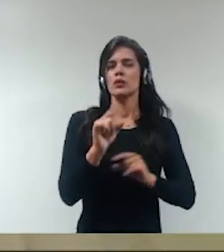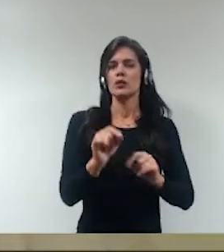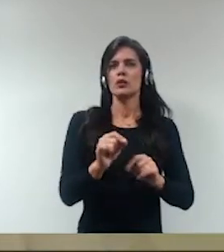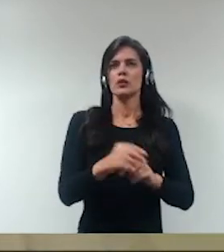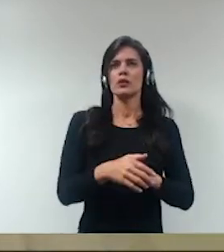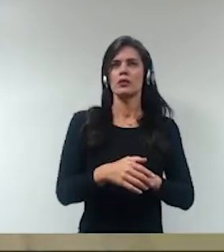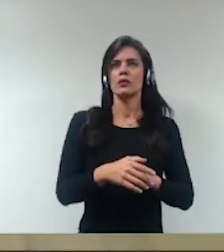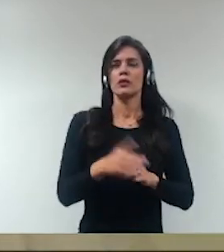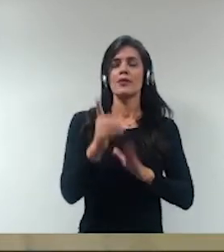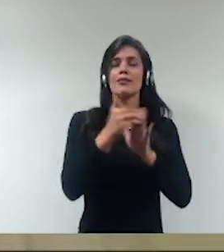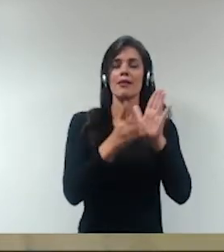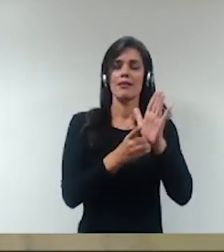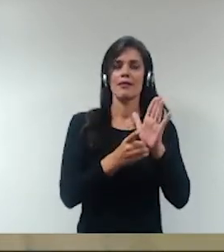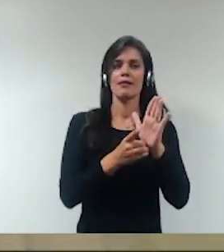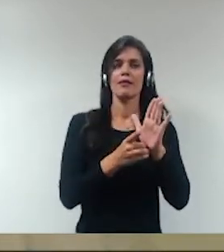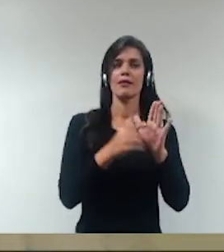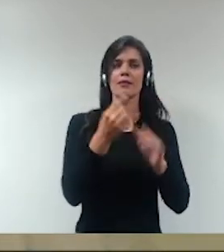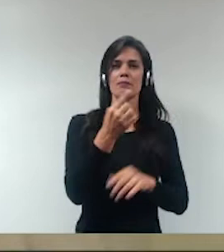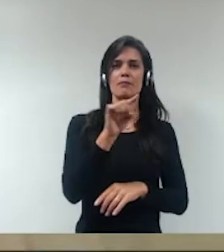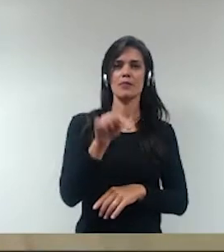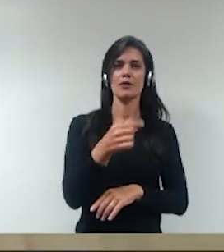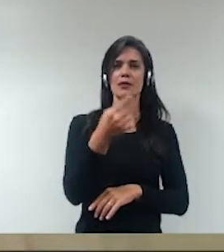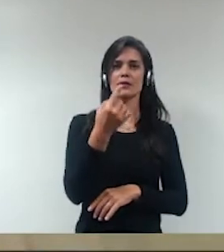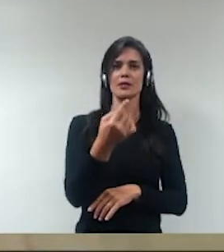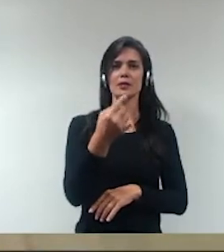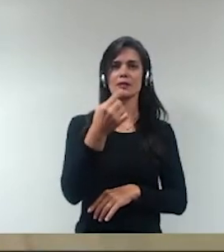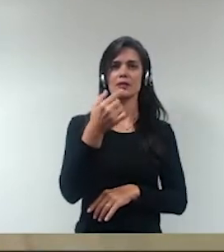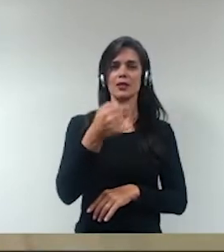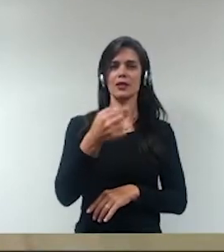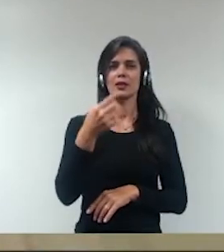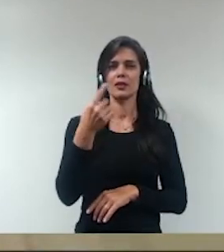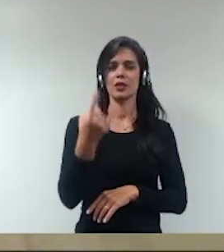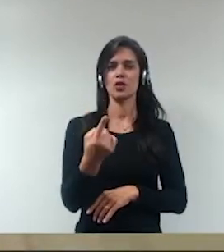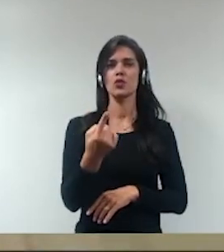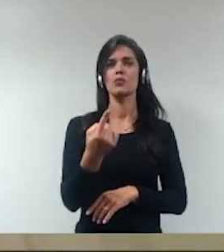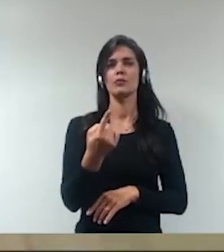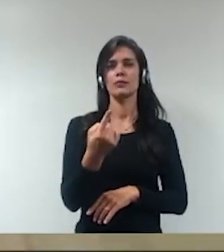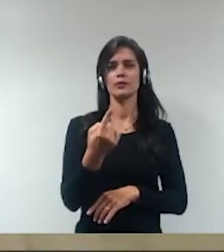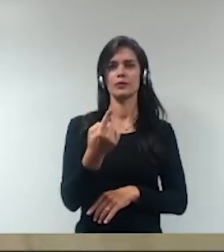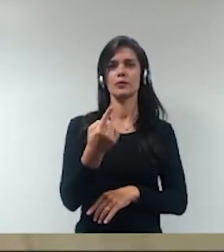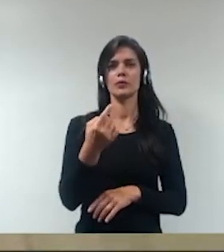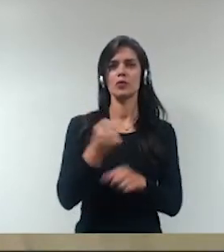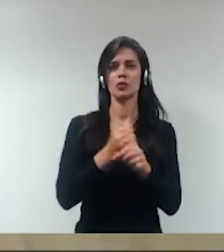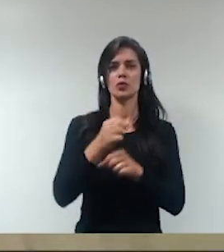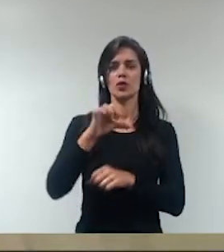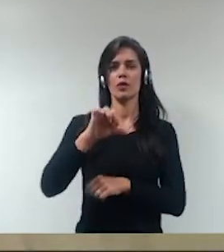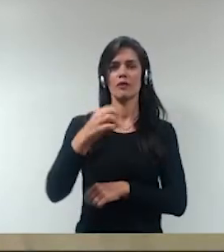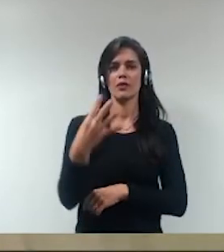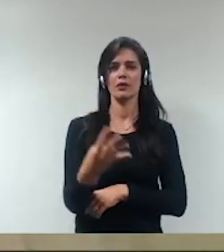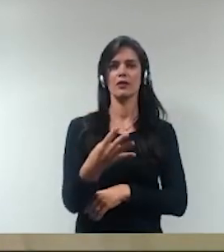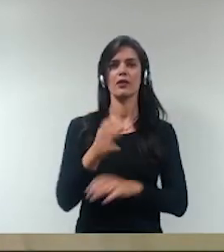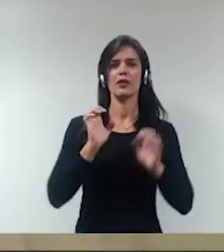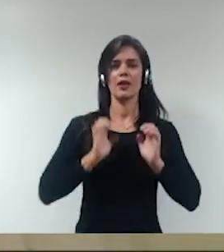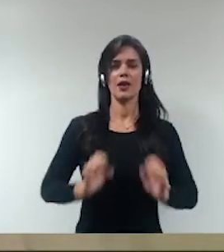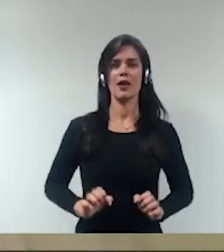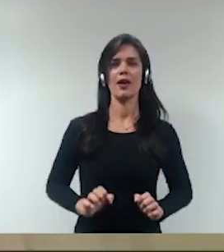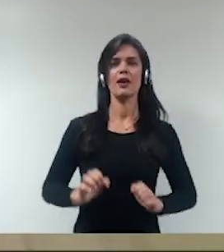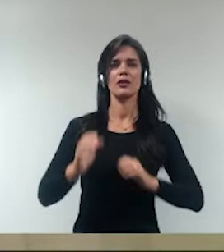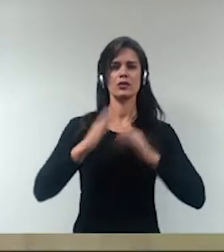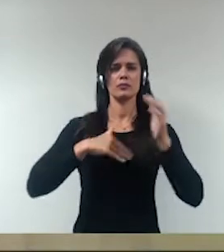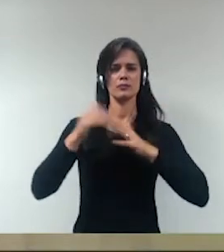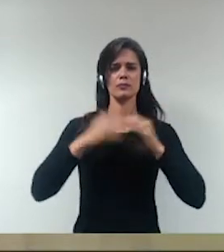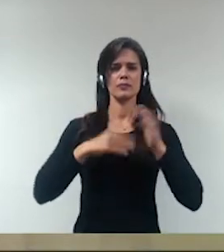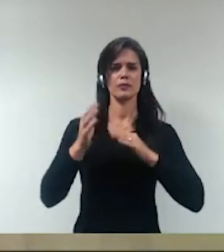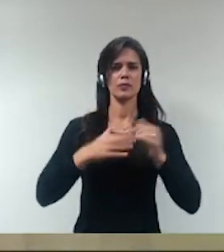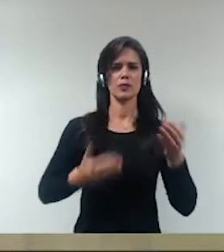o decreto 1.171 e 94, que trata do Código de Ética Profissional do Servidor